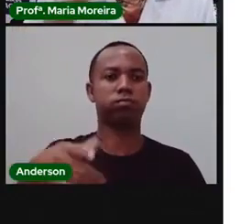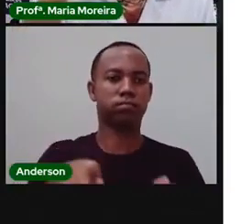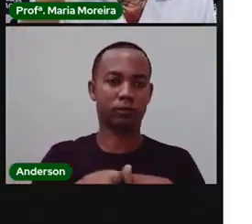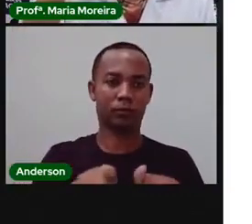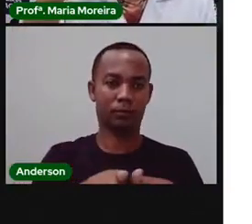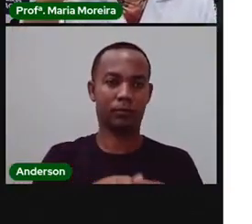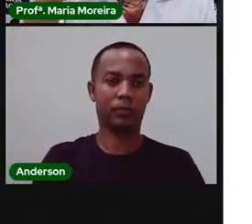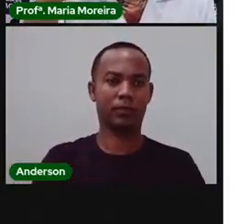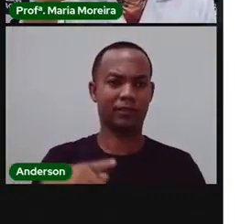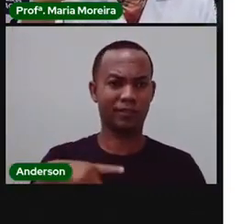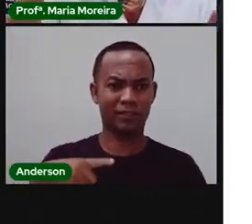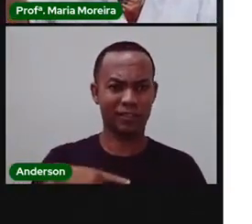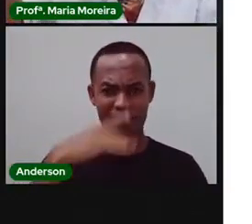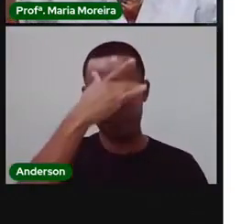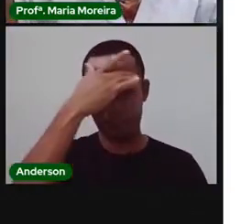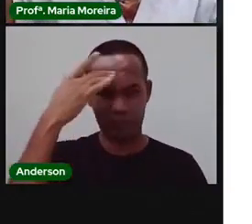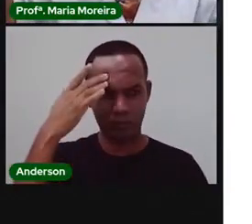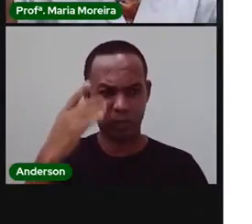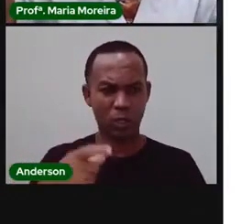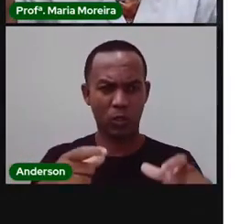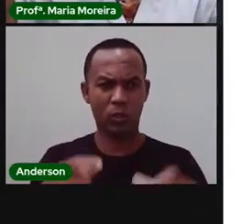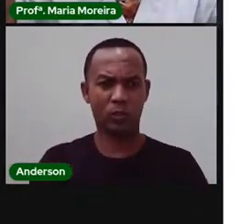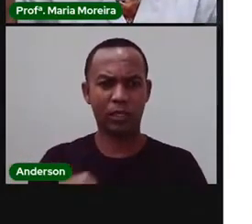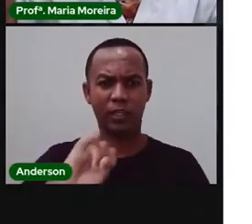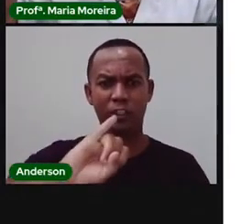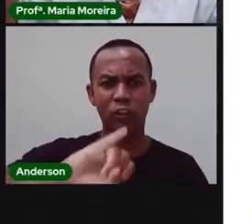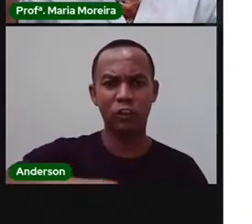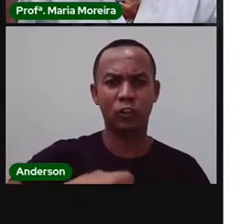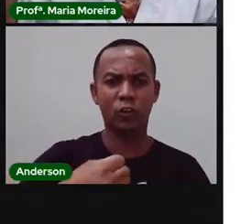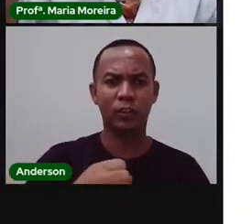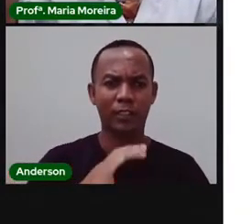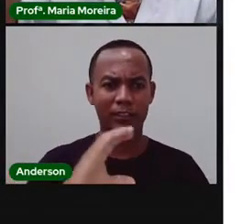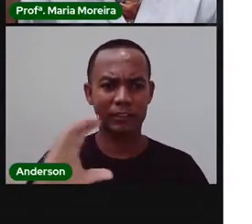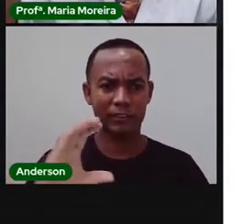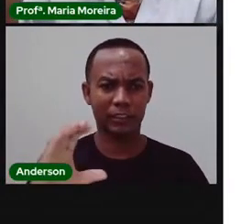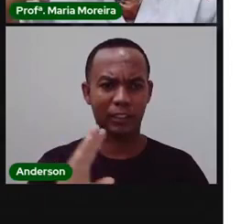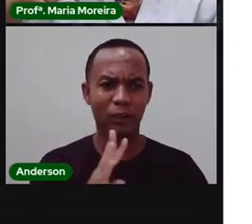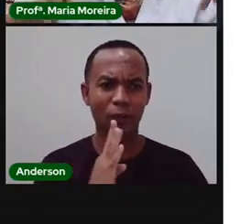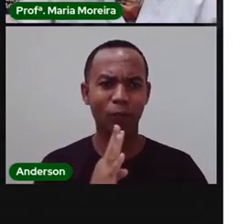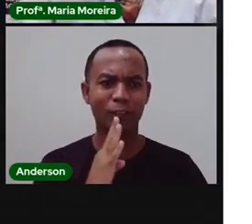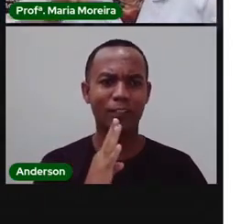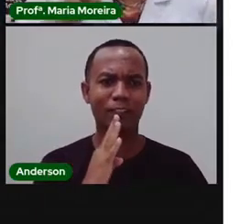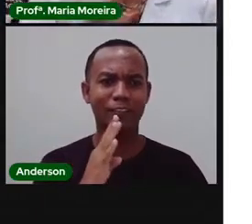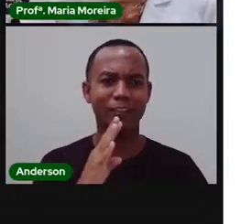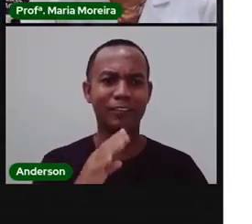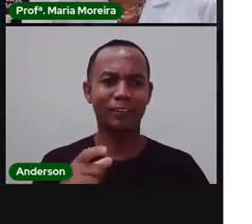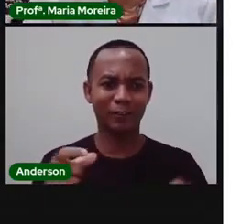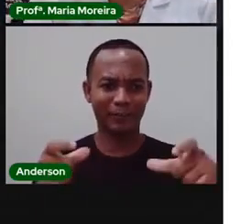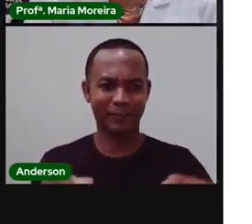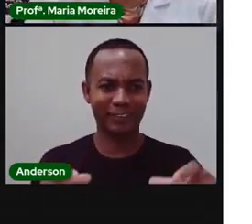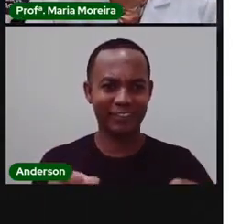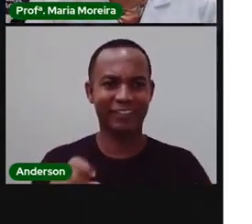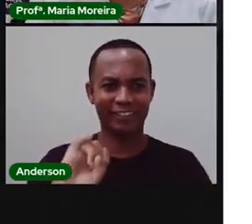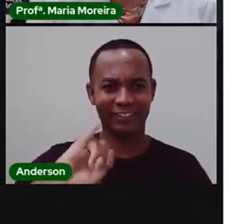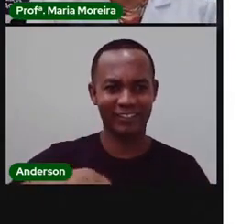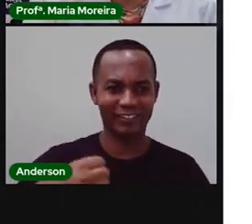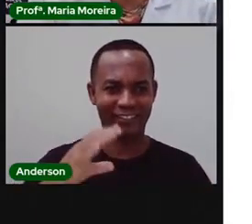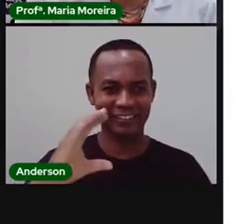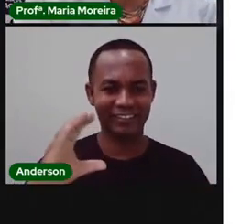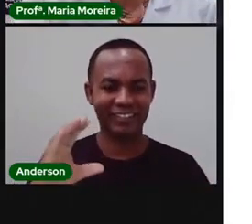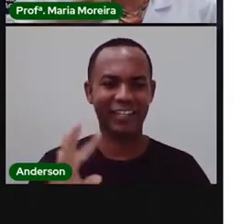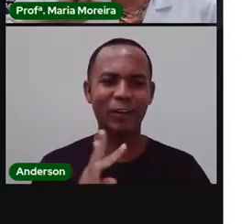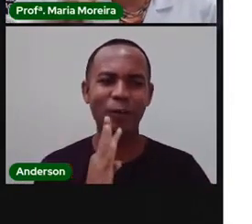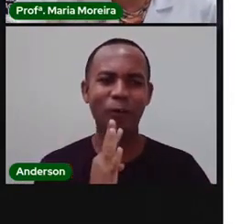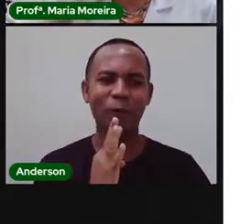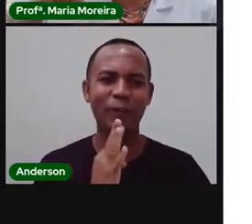alunos, tem alguém aí do Jardim Cruzeiro? Se tiver alguém do Jardim Cruzeiro, olha, coloca aqui embaixo, que a Pró quer saber, viu? Quem mora no Jardim Cruzeiro, conhece o quê?